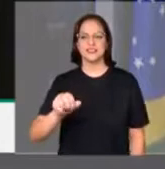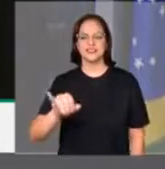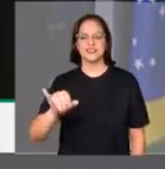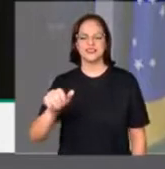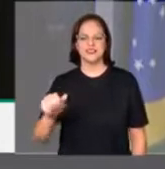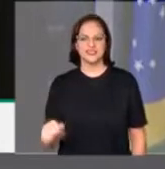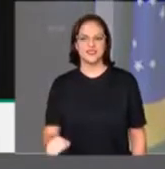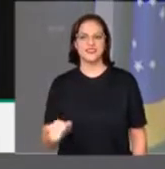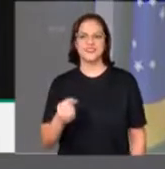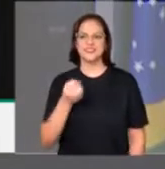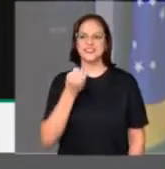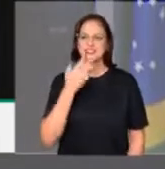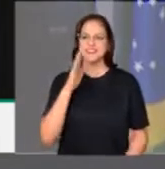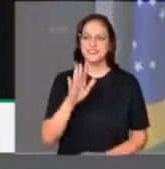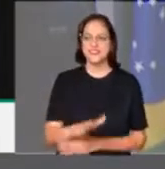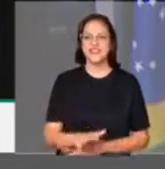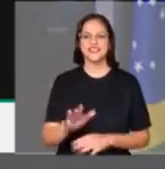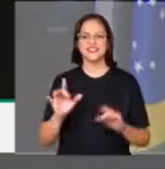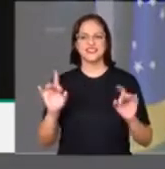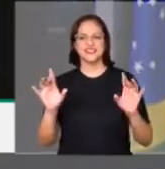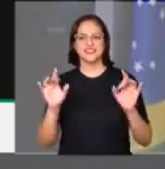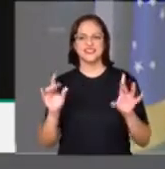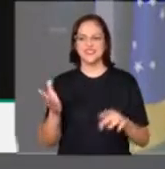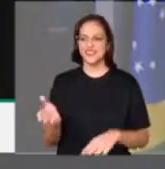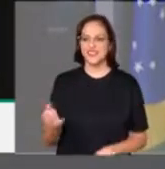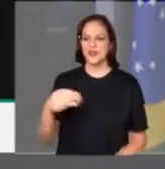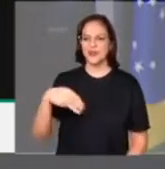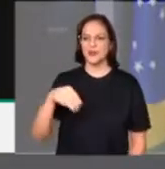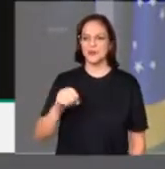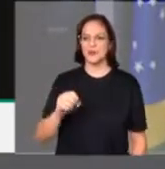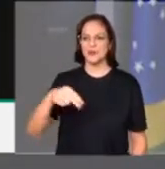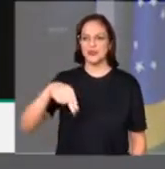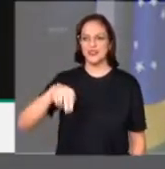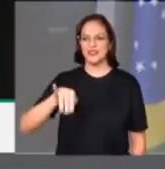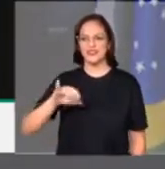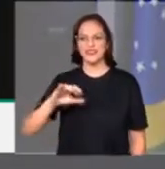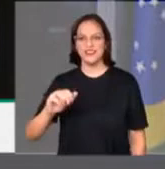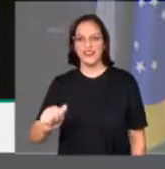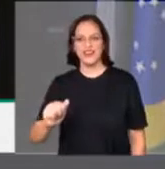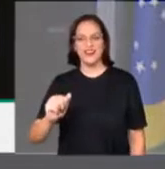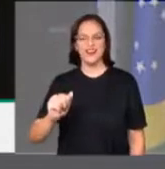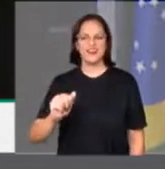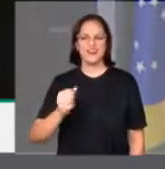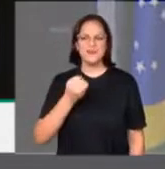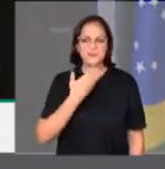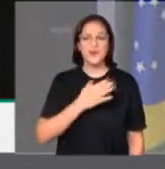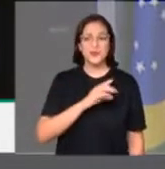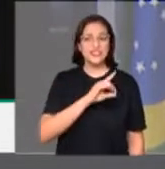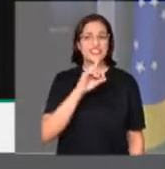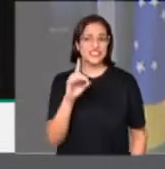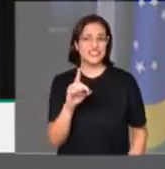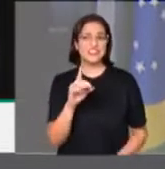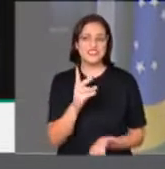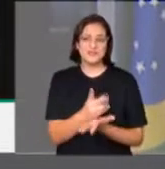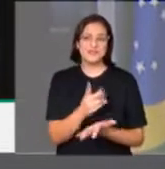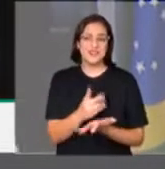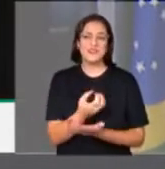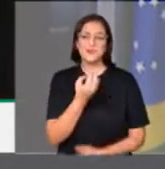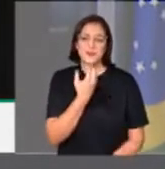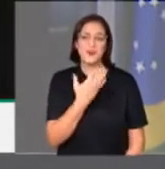em especial, boa tarde Mônica, bom dia ainda. Bom dia, Mônica, que tem vivido